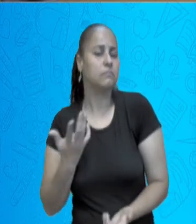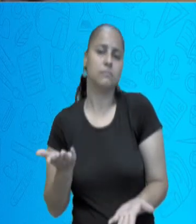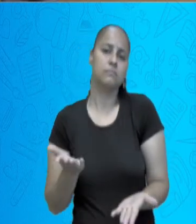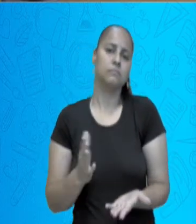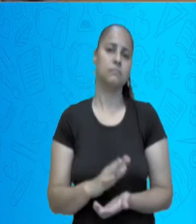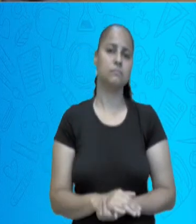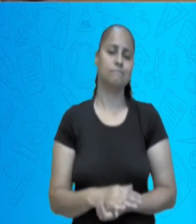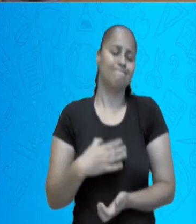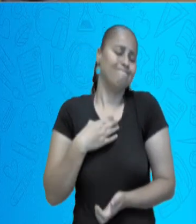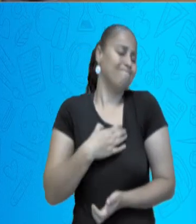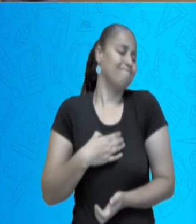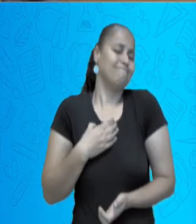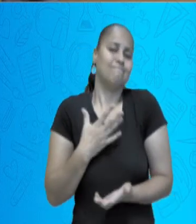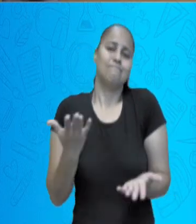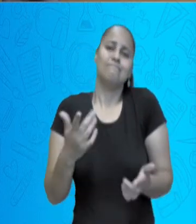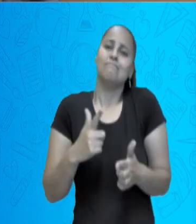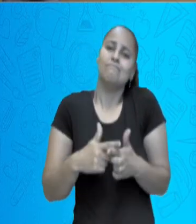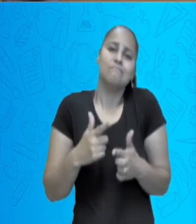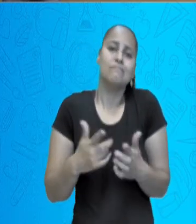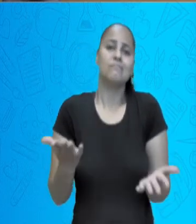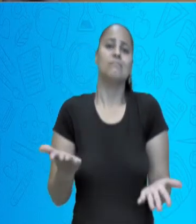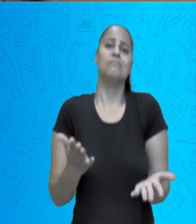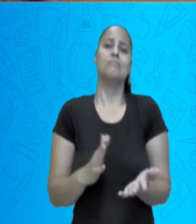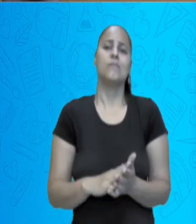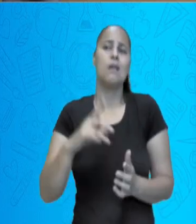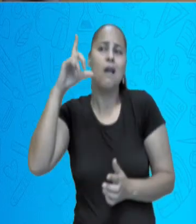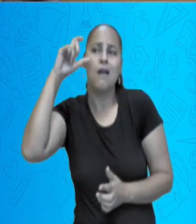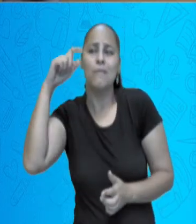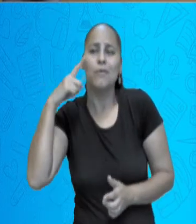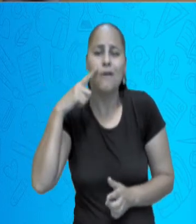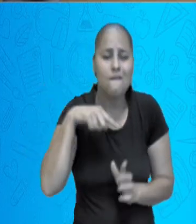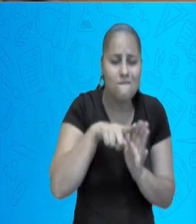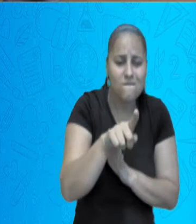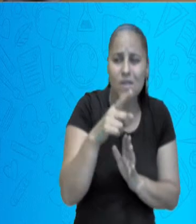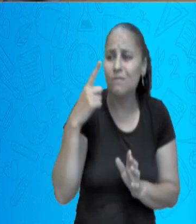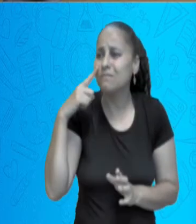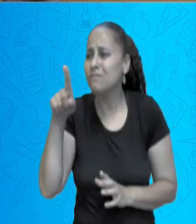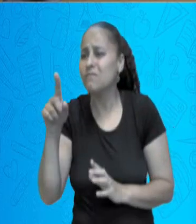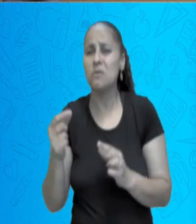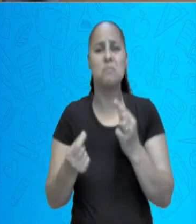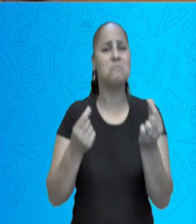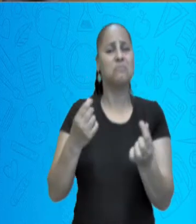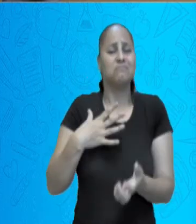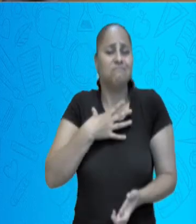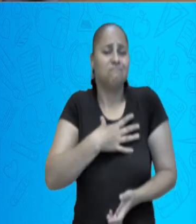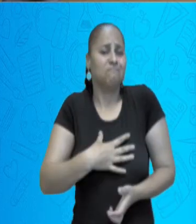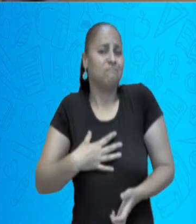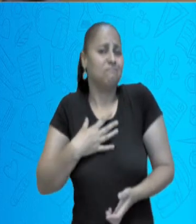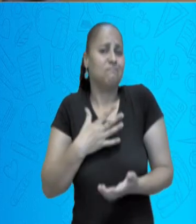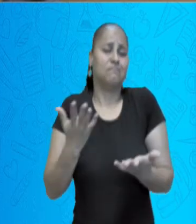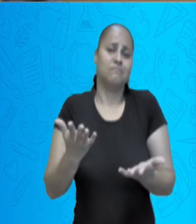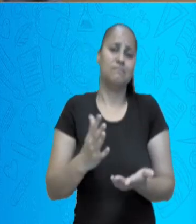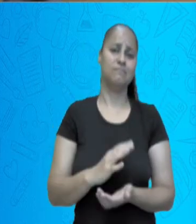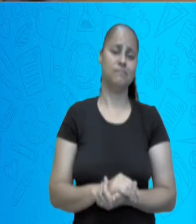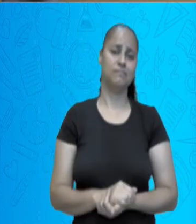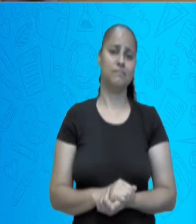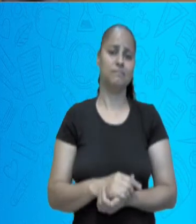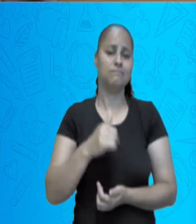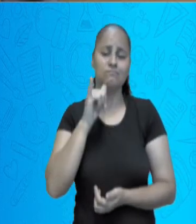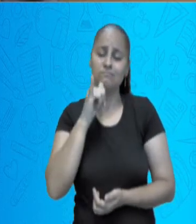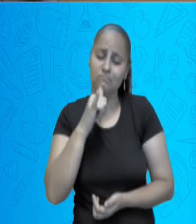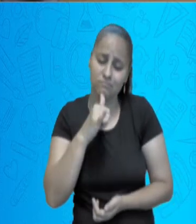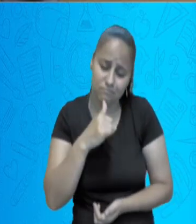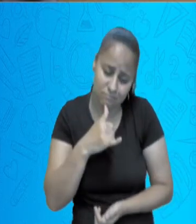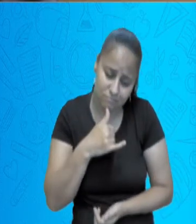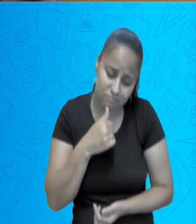qual sentimento? E qual a possibilidade do artista fotografar duas vezes essa mesma expressão